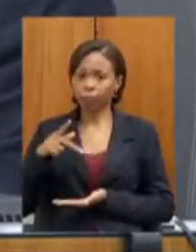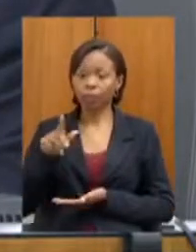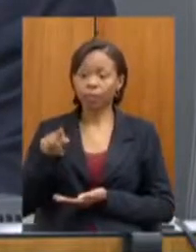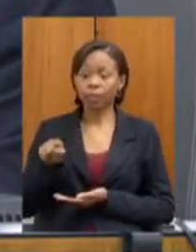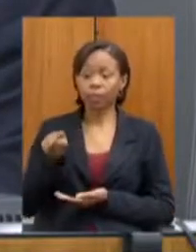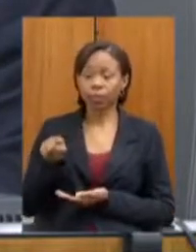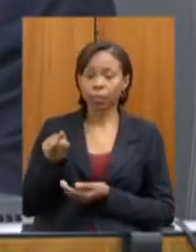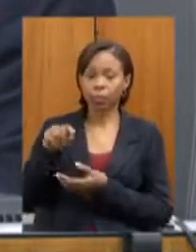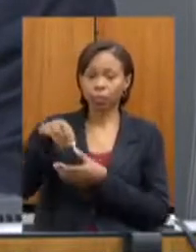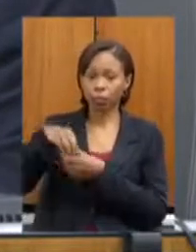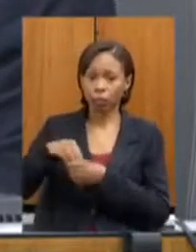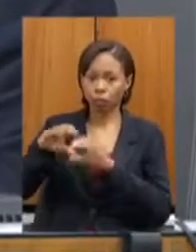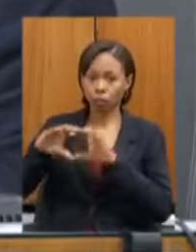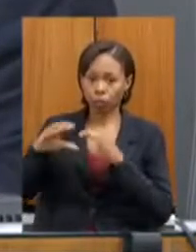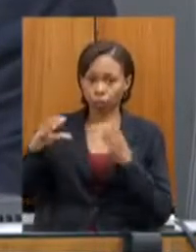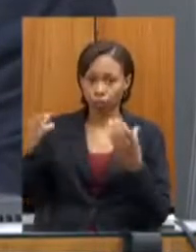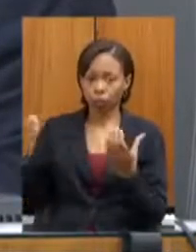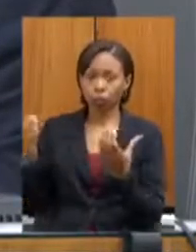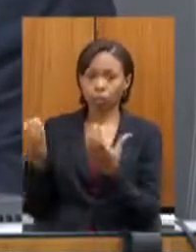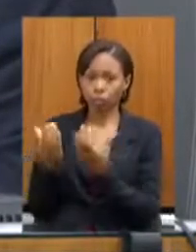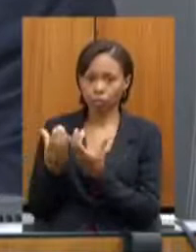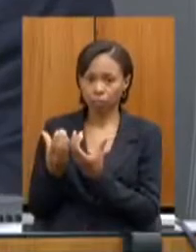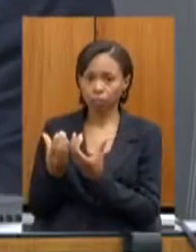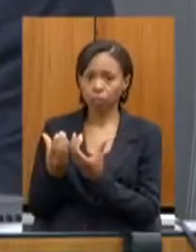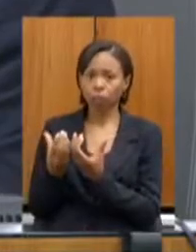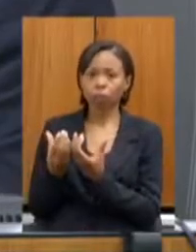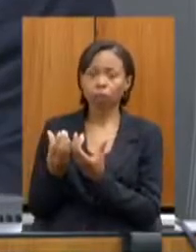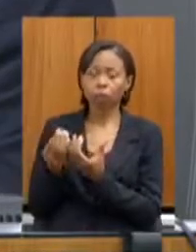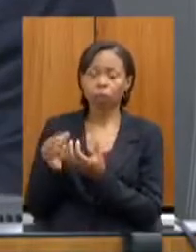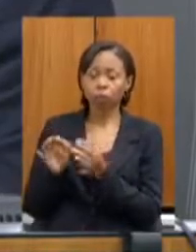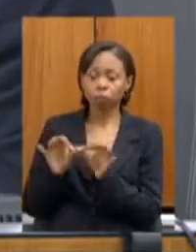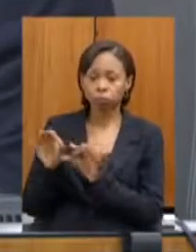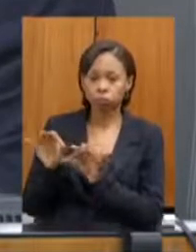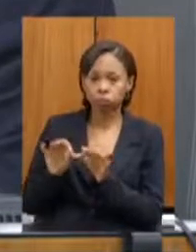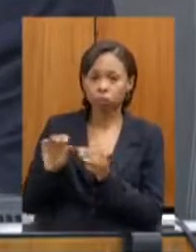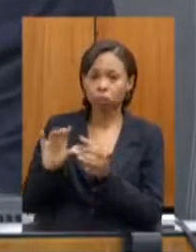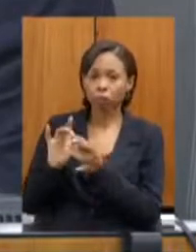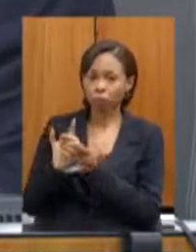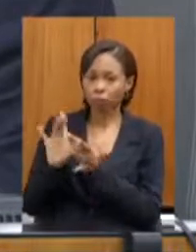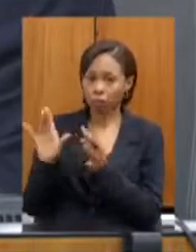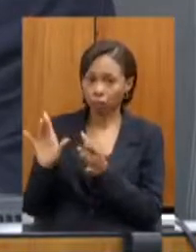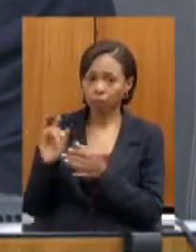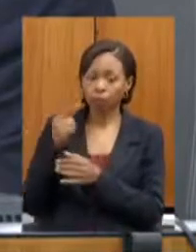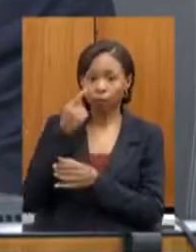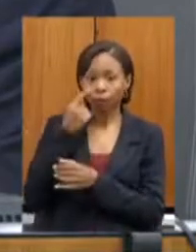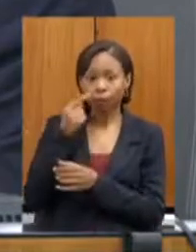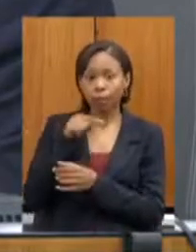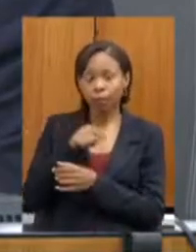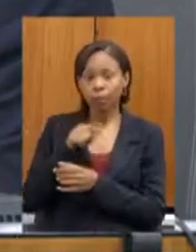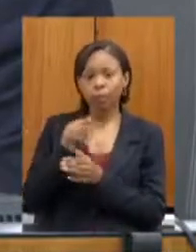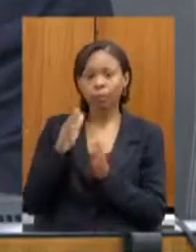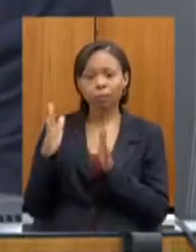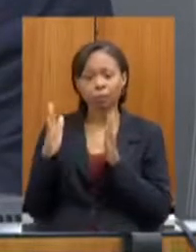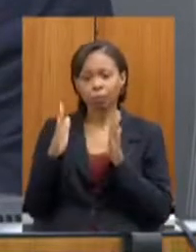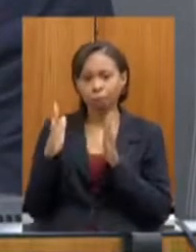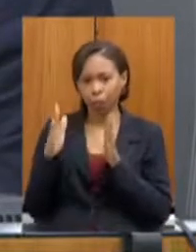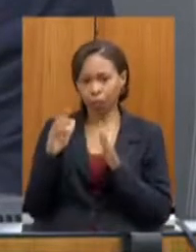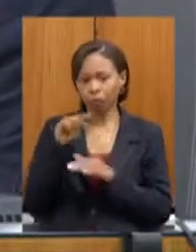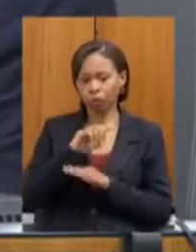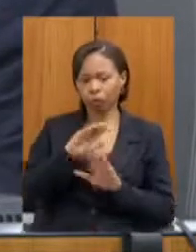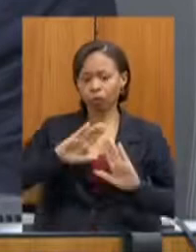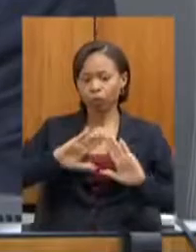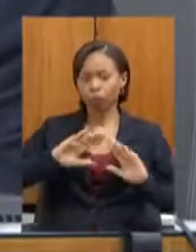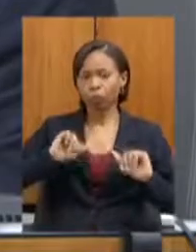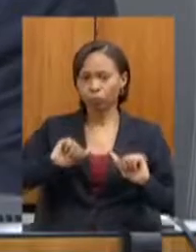mineirinho que leve em consideração esse prazo que o senhor está nos pedindo eu posso lhe confirmar